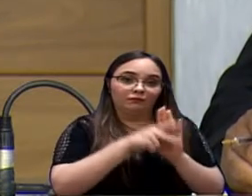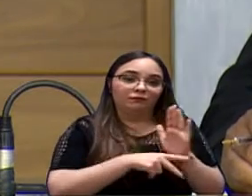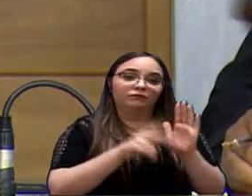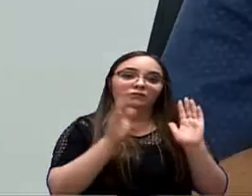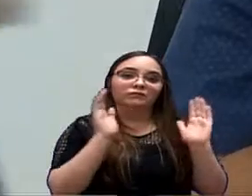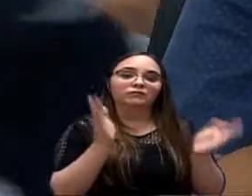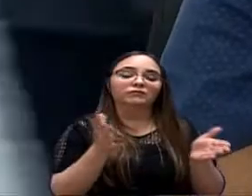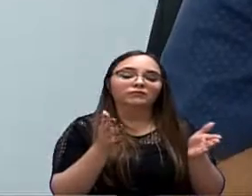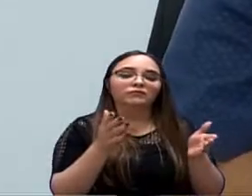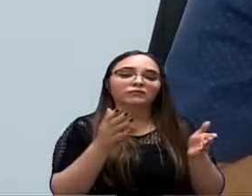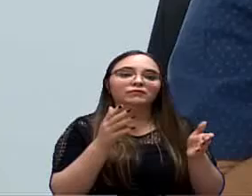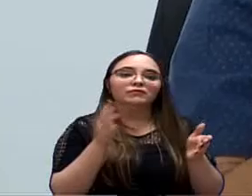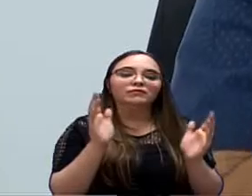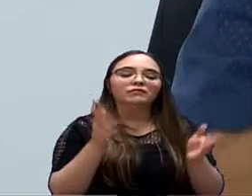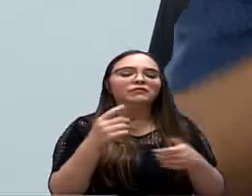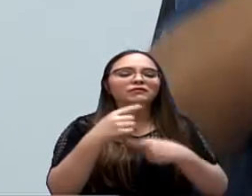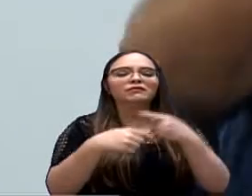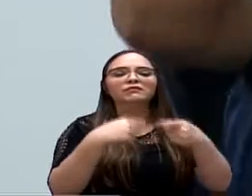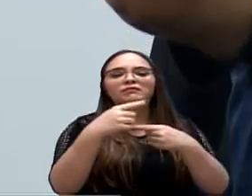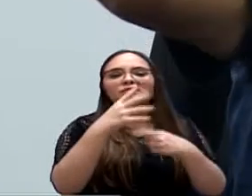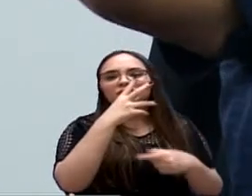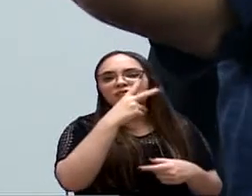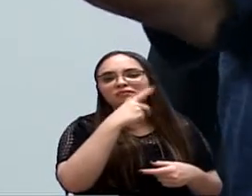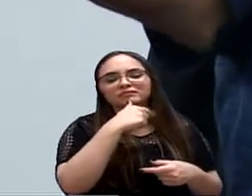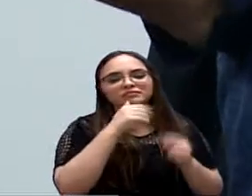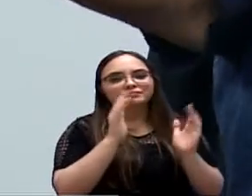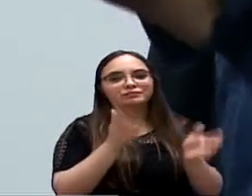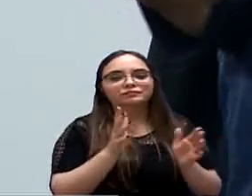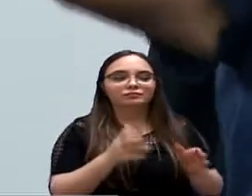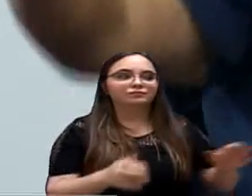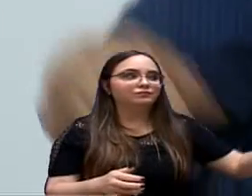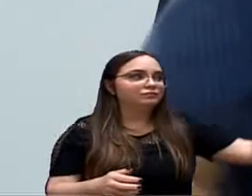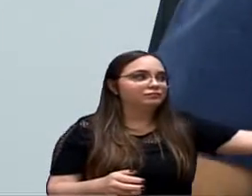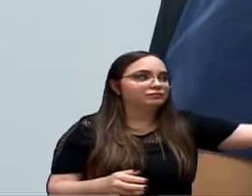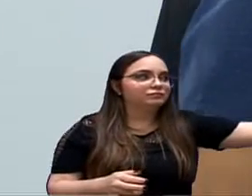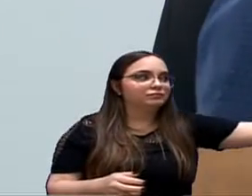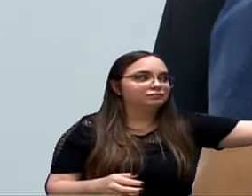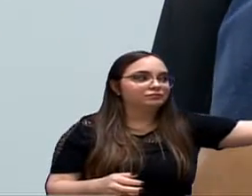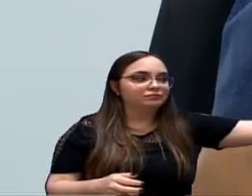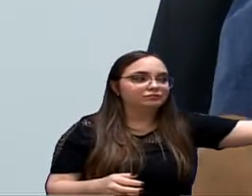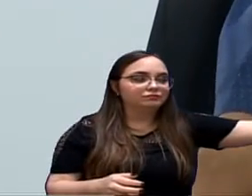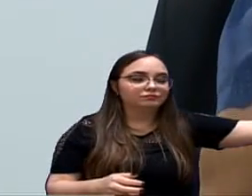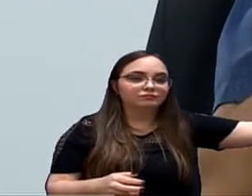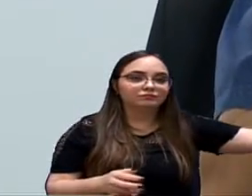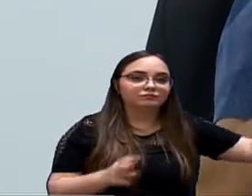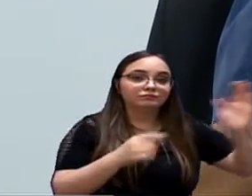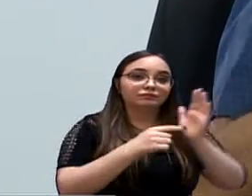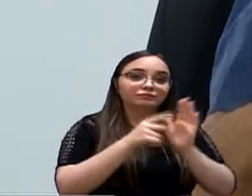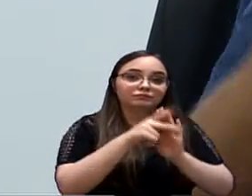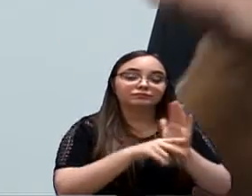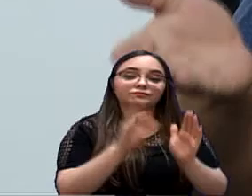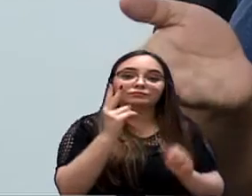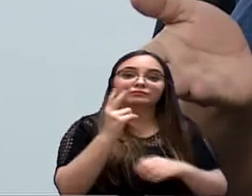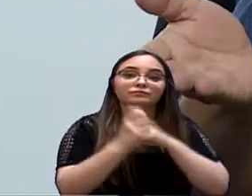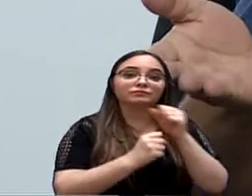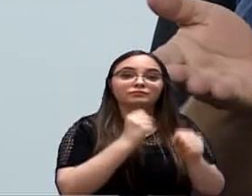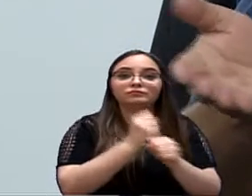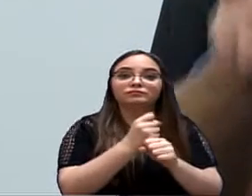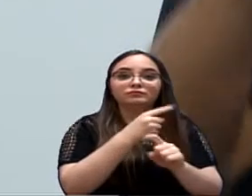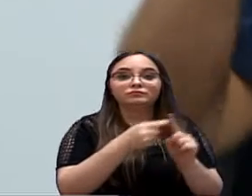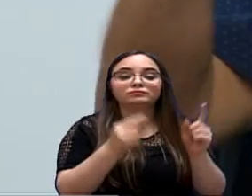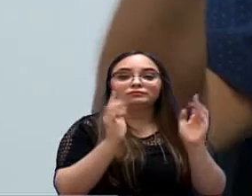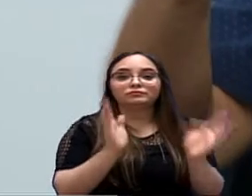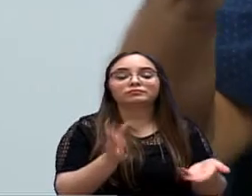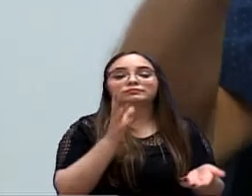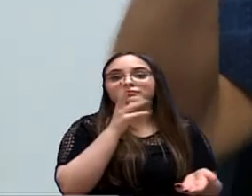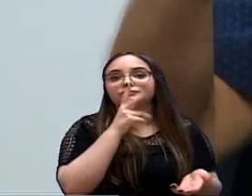está tendo mitigatório. Você sabe que o Manga faz o mitigatório com o Poder Público fazendo, exatamente. Só que esse projeto faz dois anos e meio que está aqui enrolando na casa.